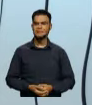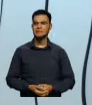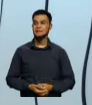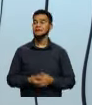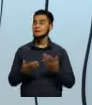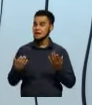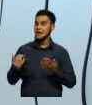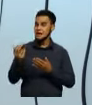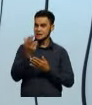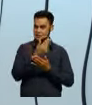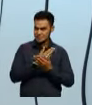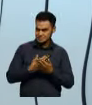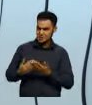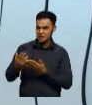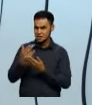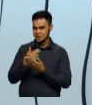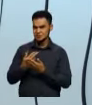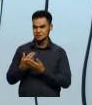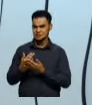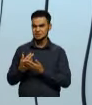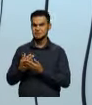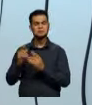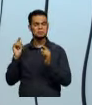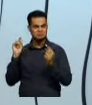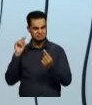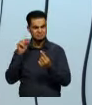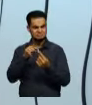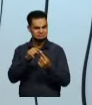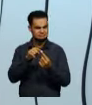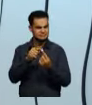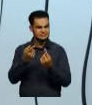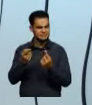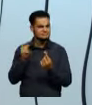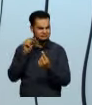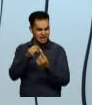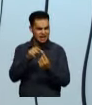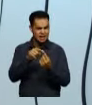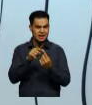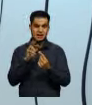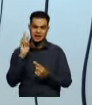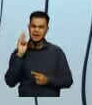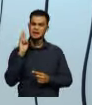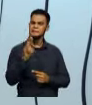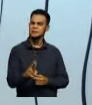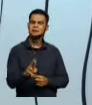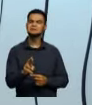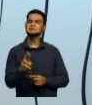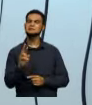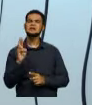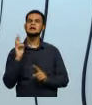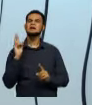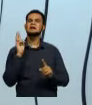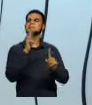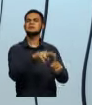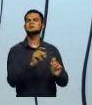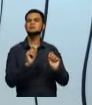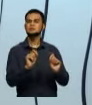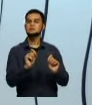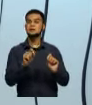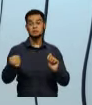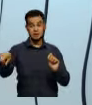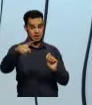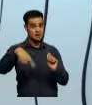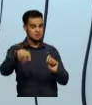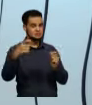concordância com o público? As imagens representam claramente o que o público-alvo precisa